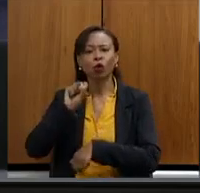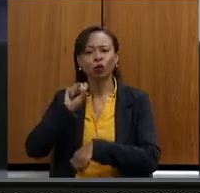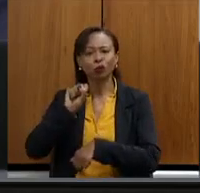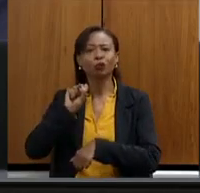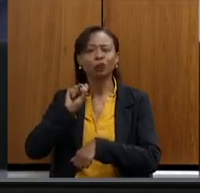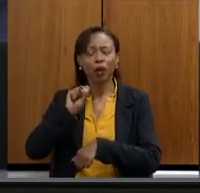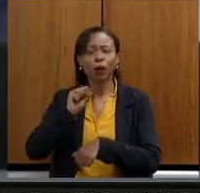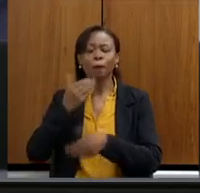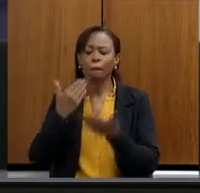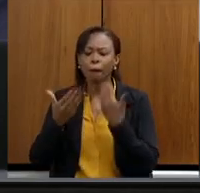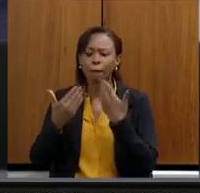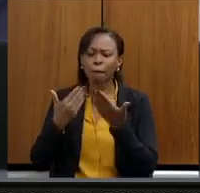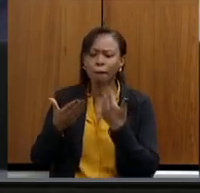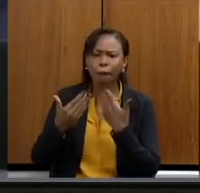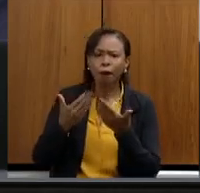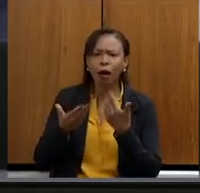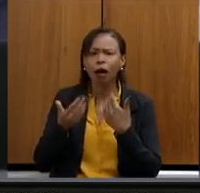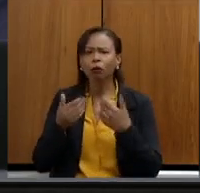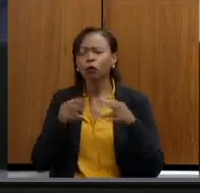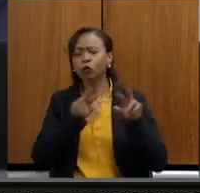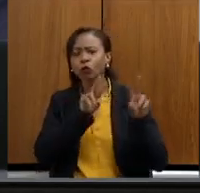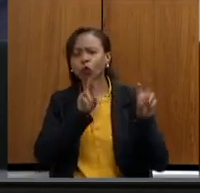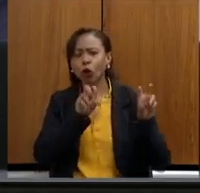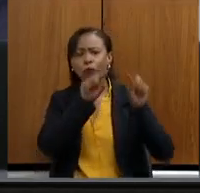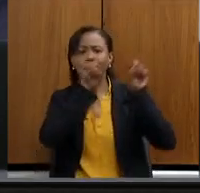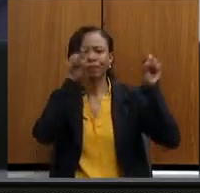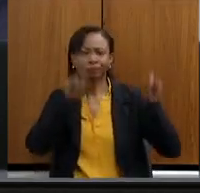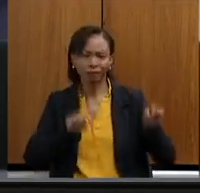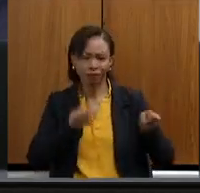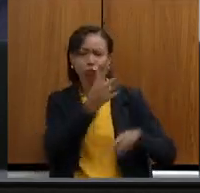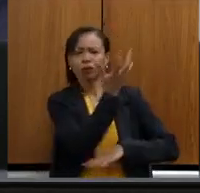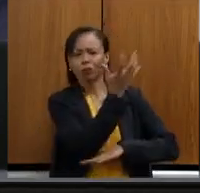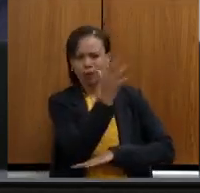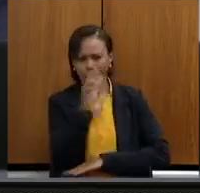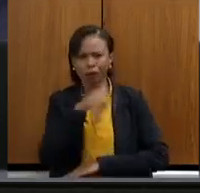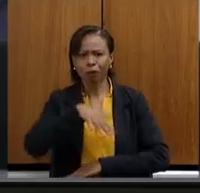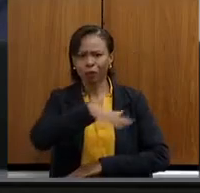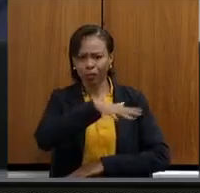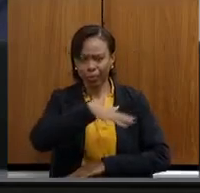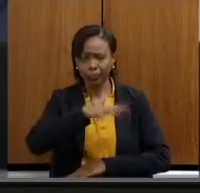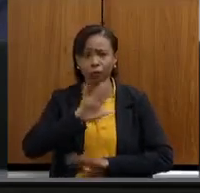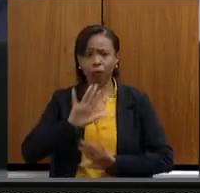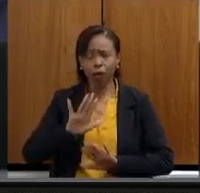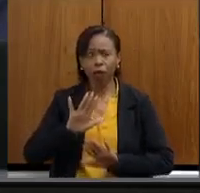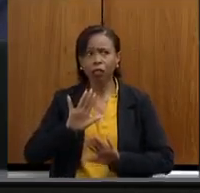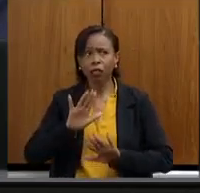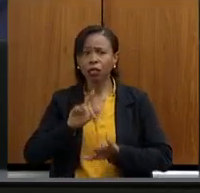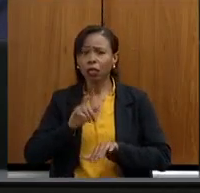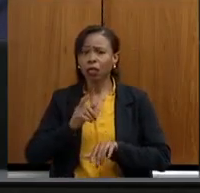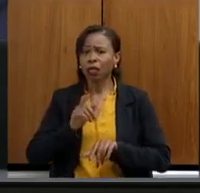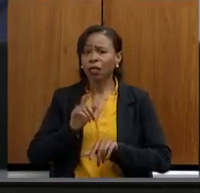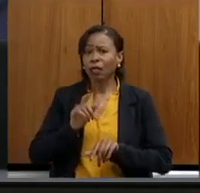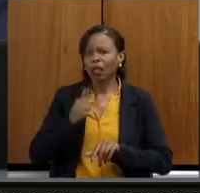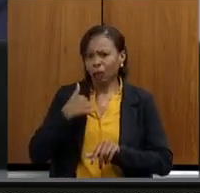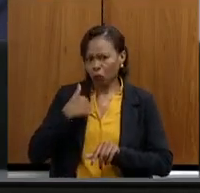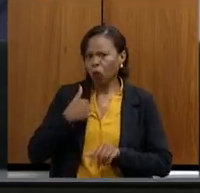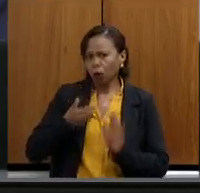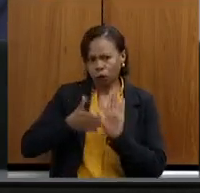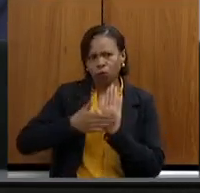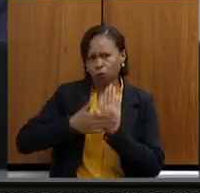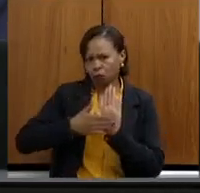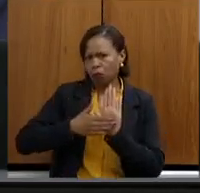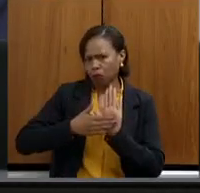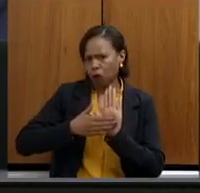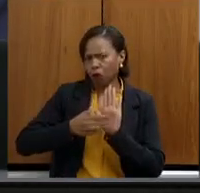a situação dos servidores do meio ambiente. E em determinado momento, por algumas, se houvesse aí, eu deixei até uma proposta,